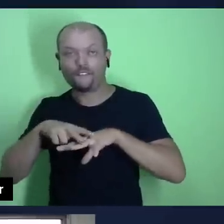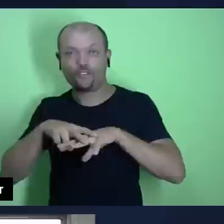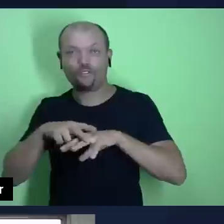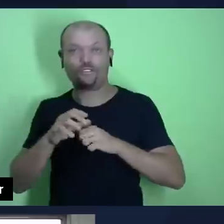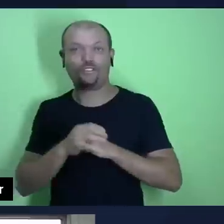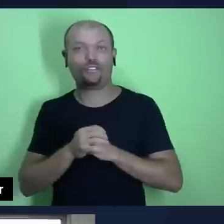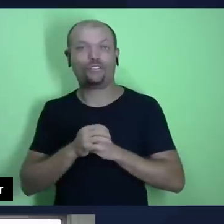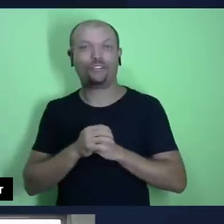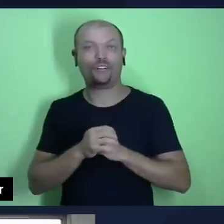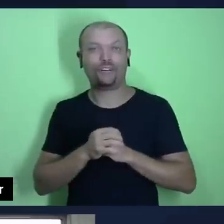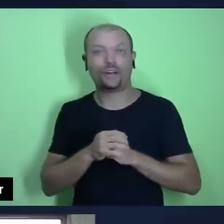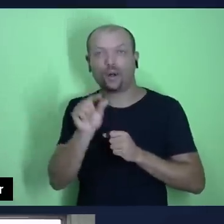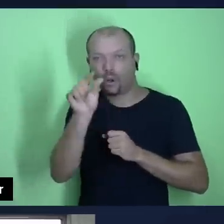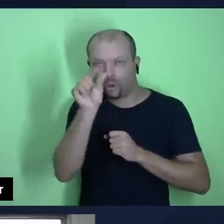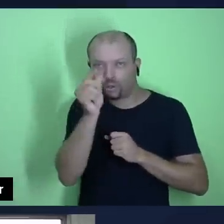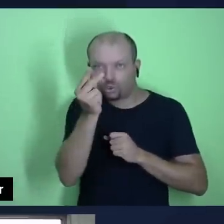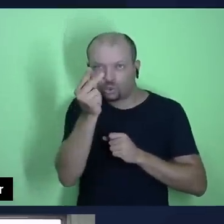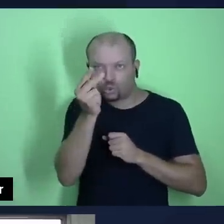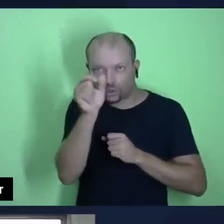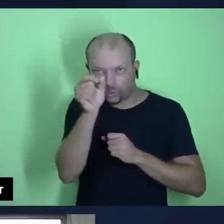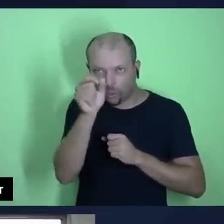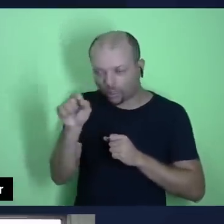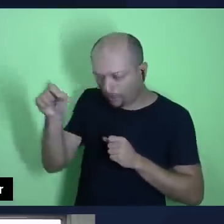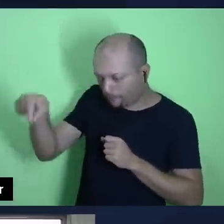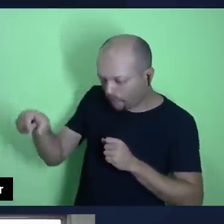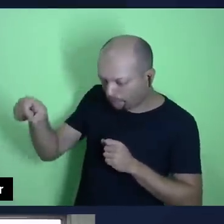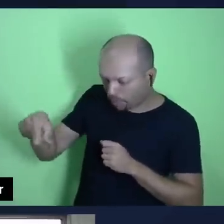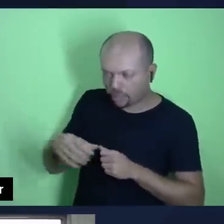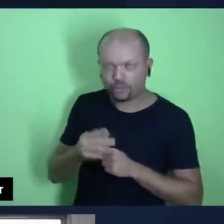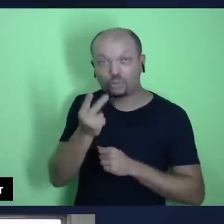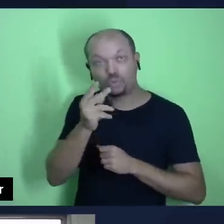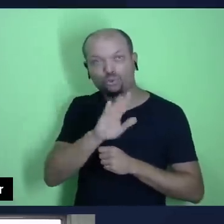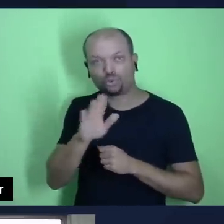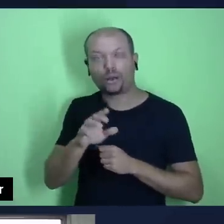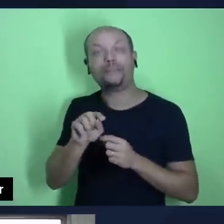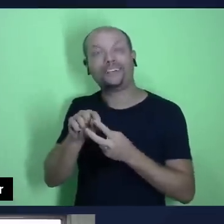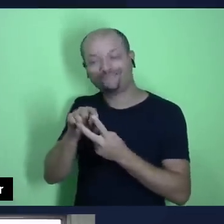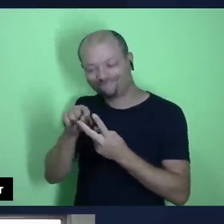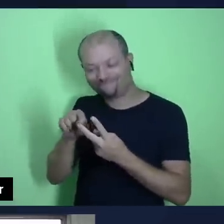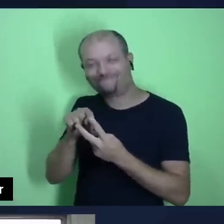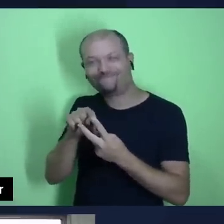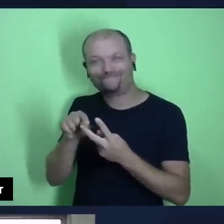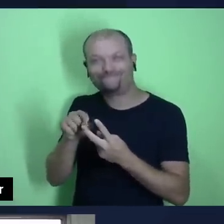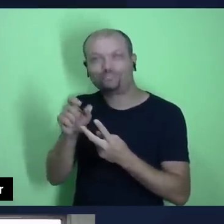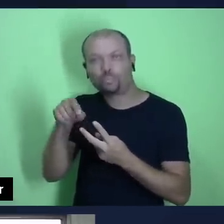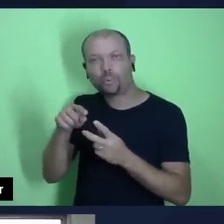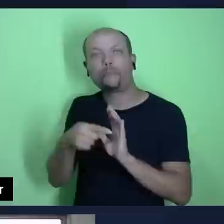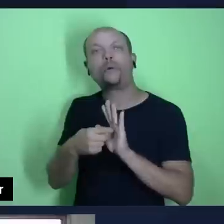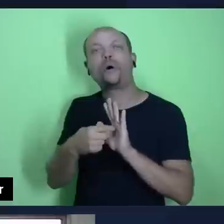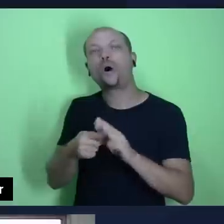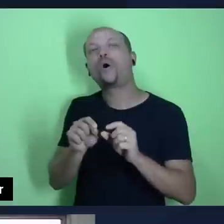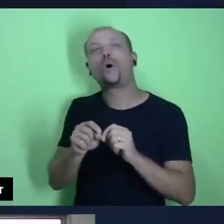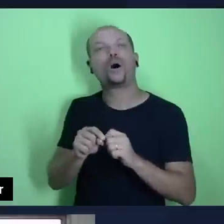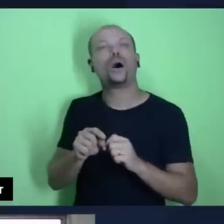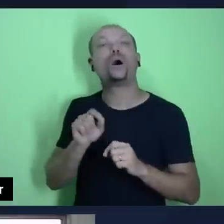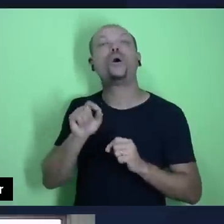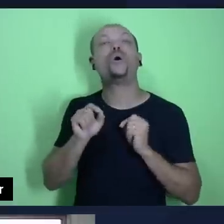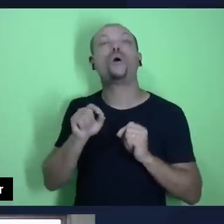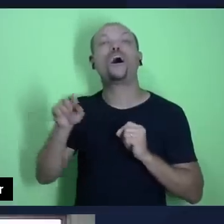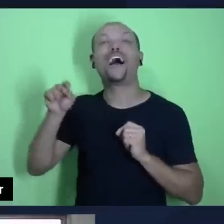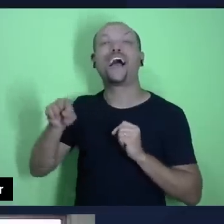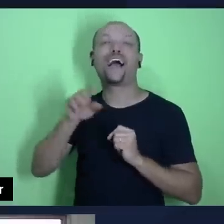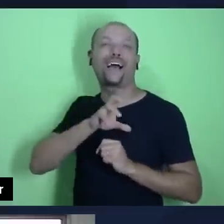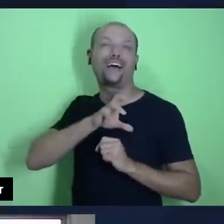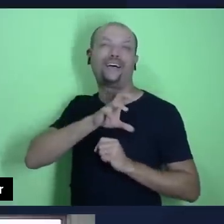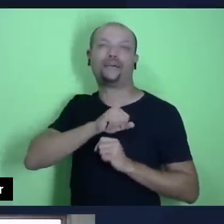um pequeno valor, apenas duas moedinhas, mas essas duas moedas estavam revelando o quão grande amor ela